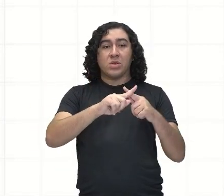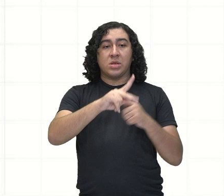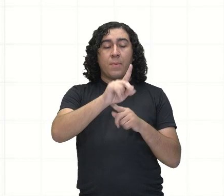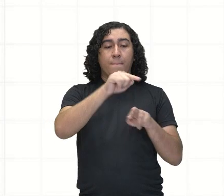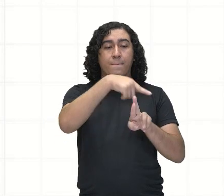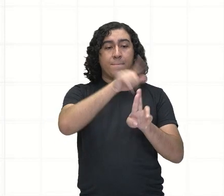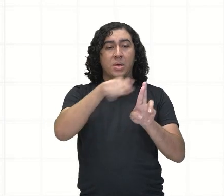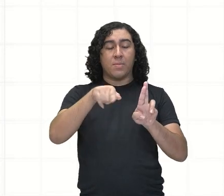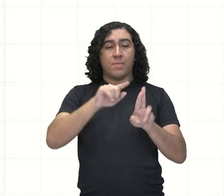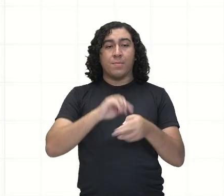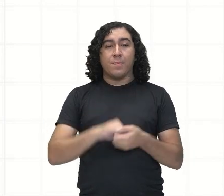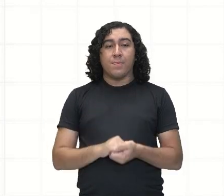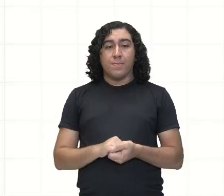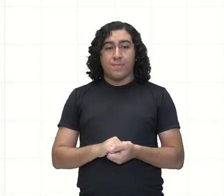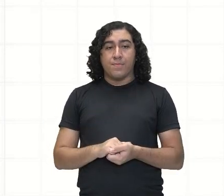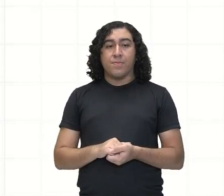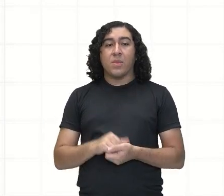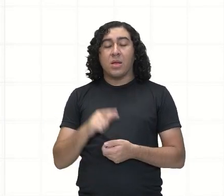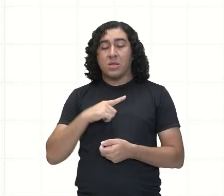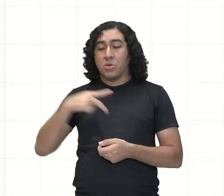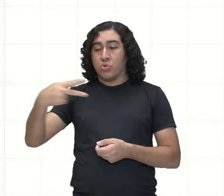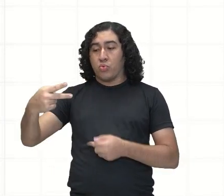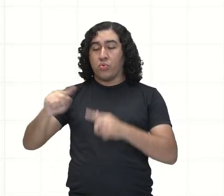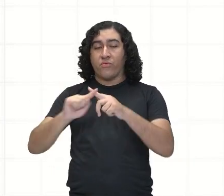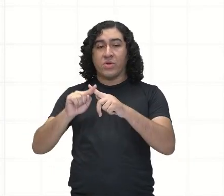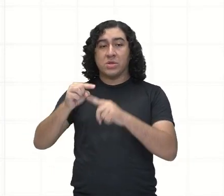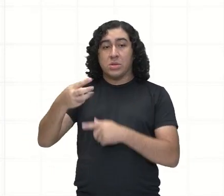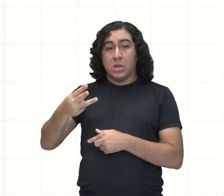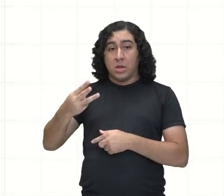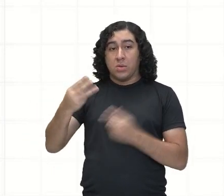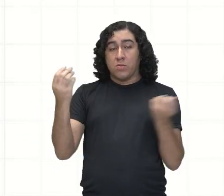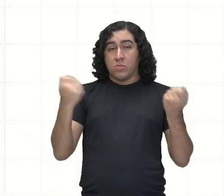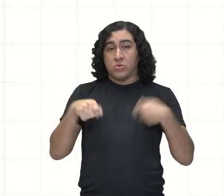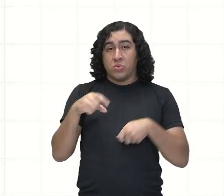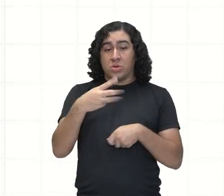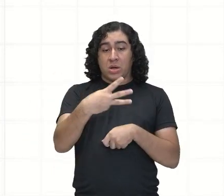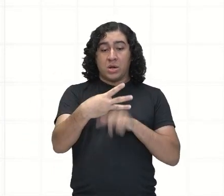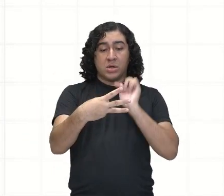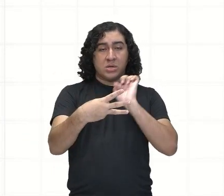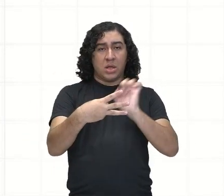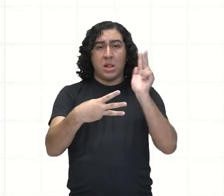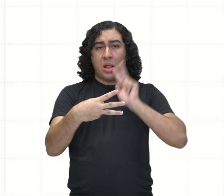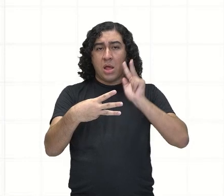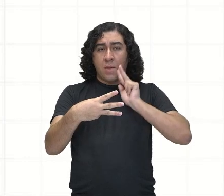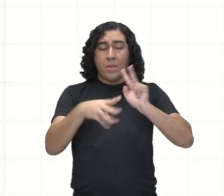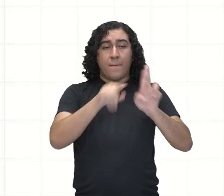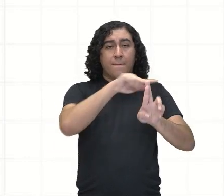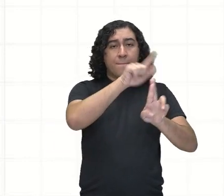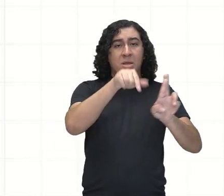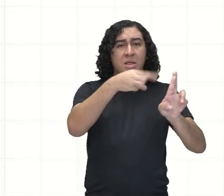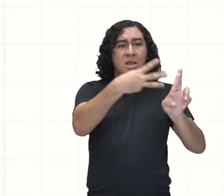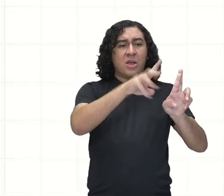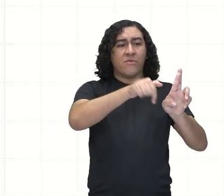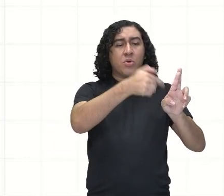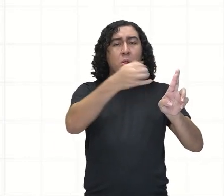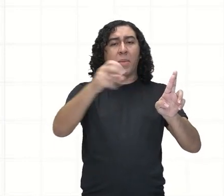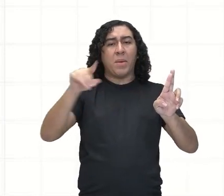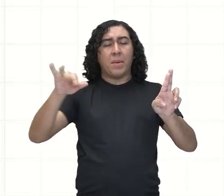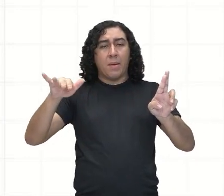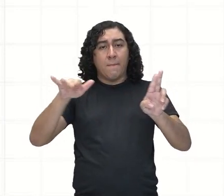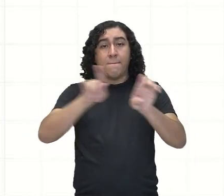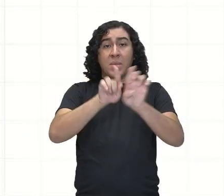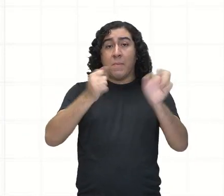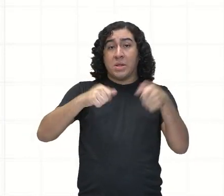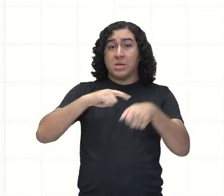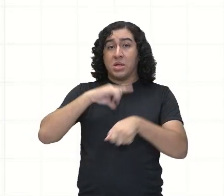E aí nós temos 2 vezes 3, porque é para considerar a parte inteira do π, né? 3. Então, considerando caso